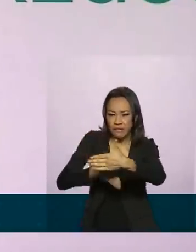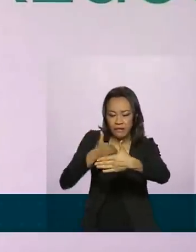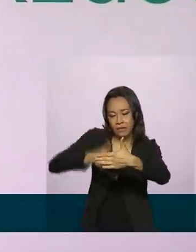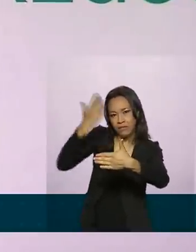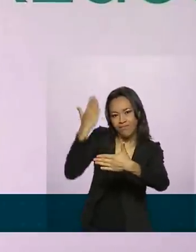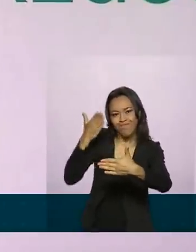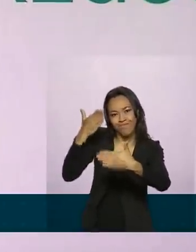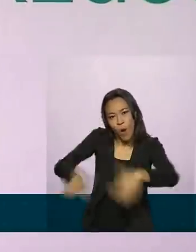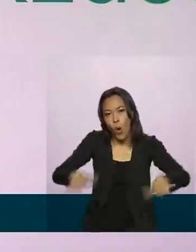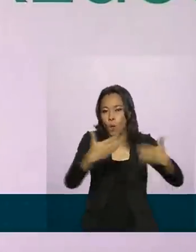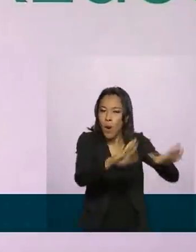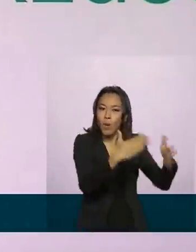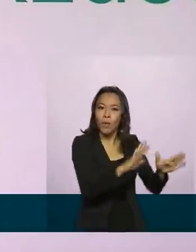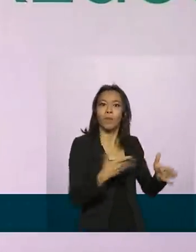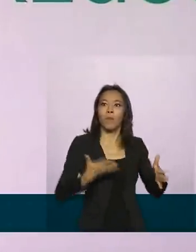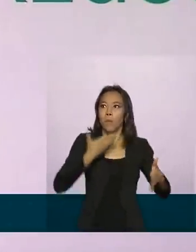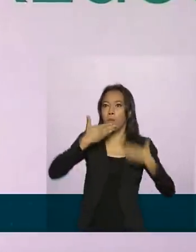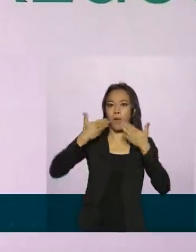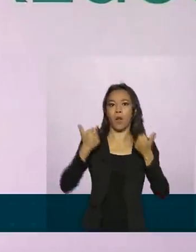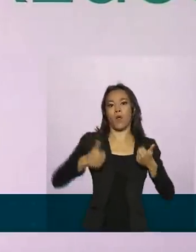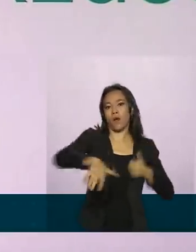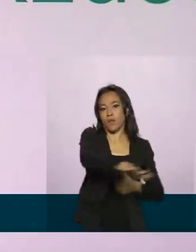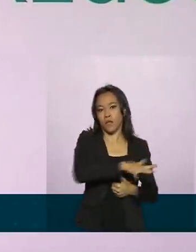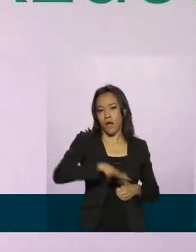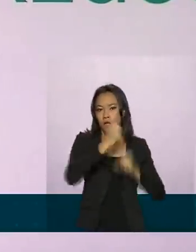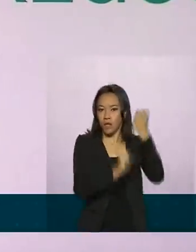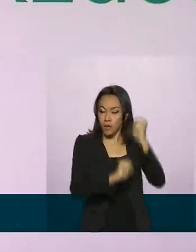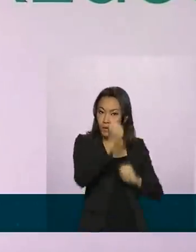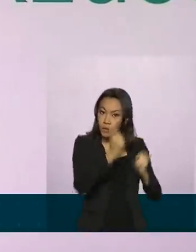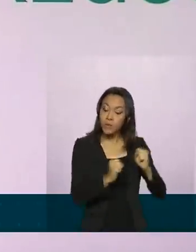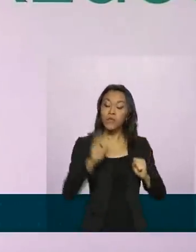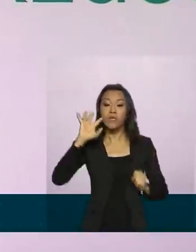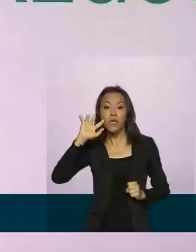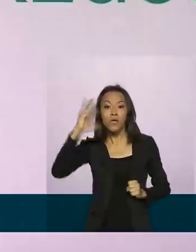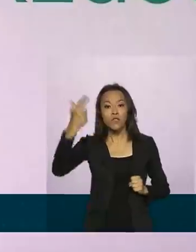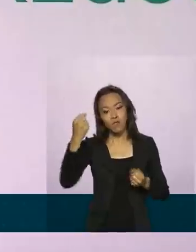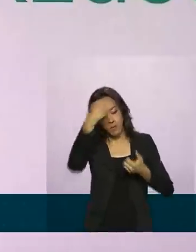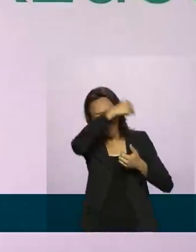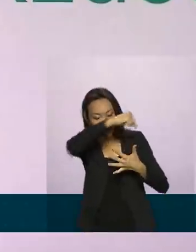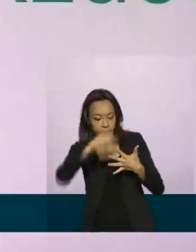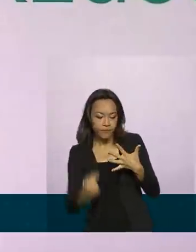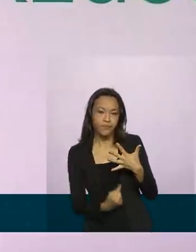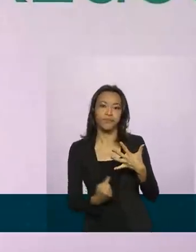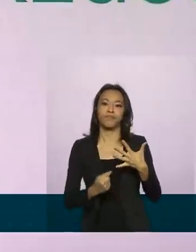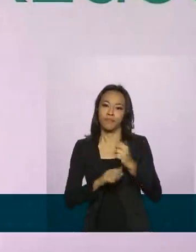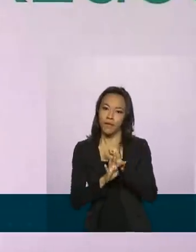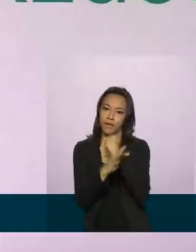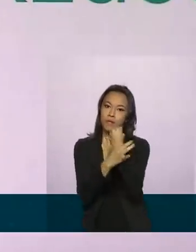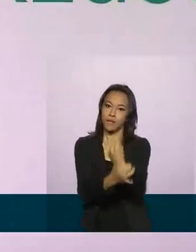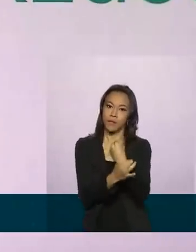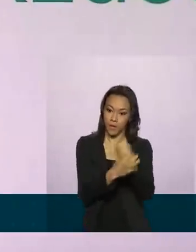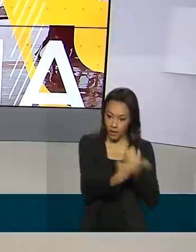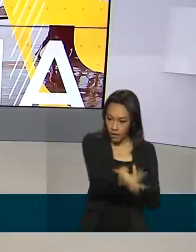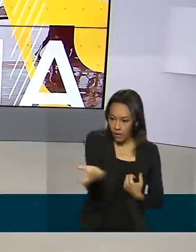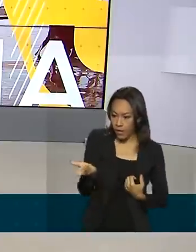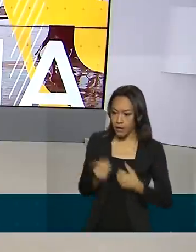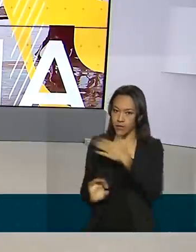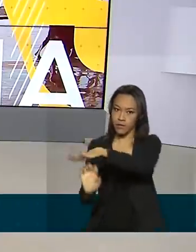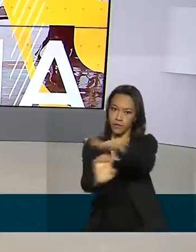aperfeiçoar o marco regulatório do setor e inovar as soluções que ampliem o financiamento e as garantias aos investidores.